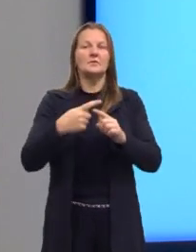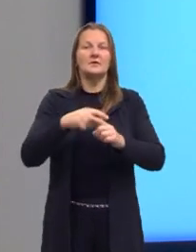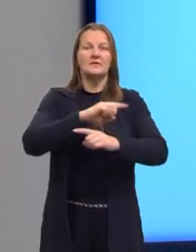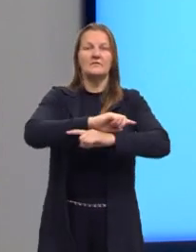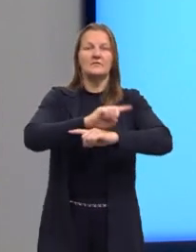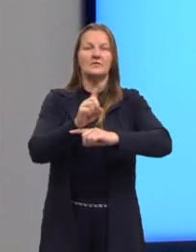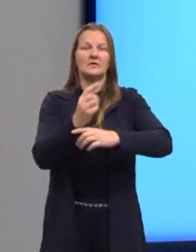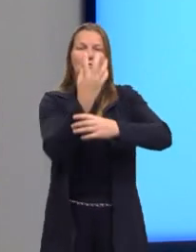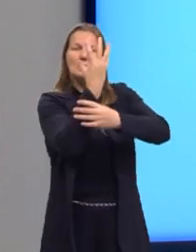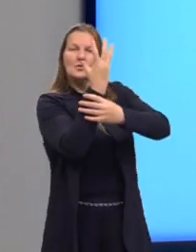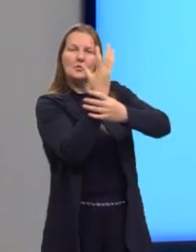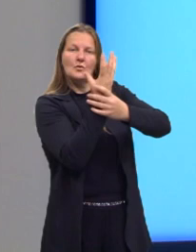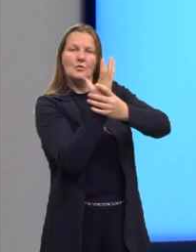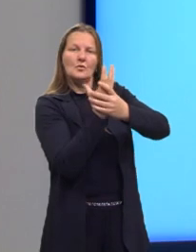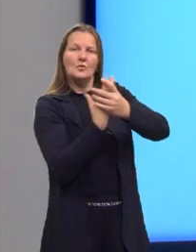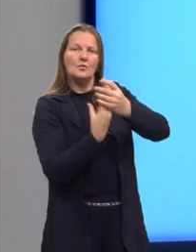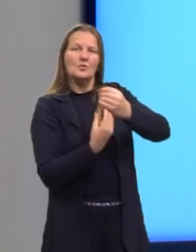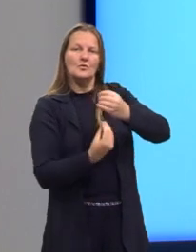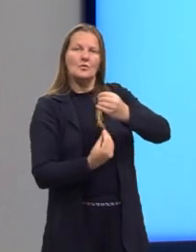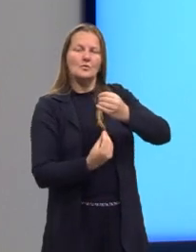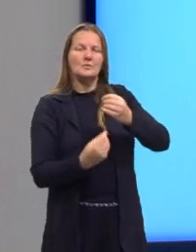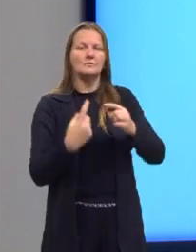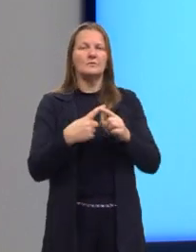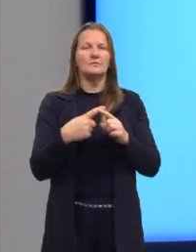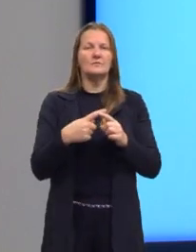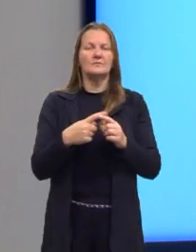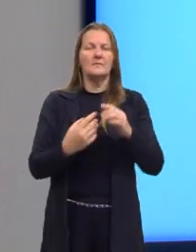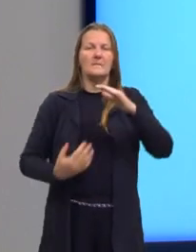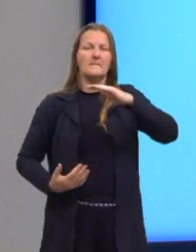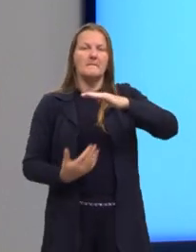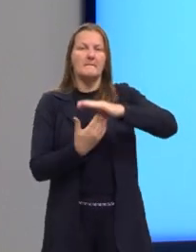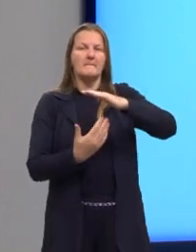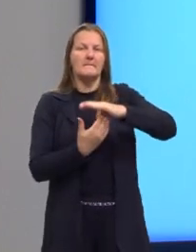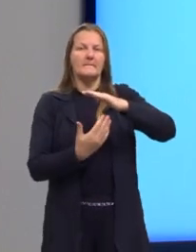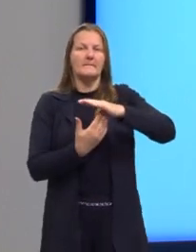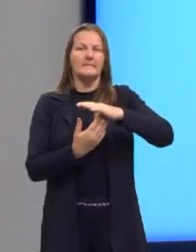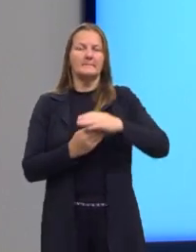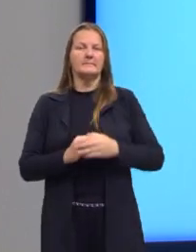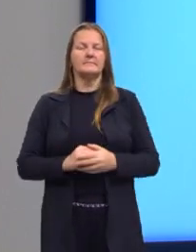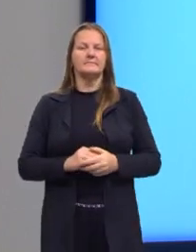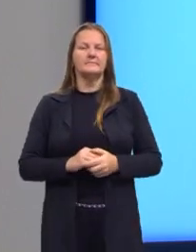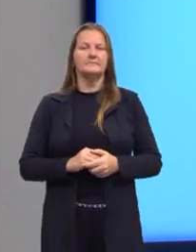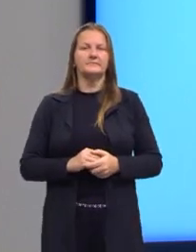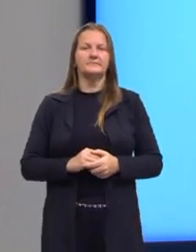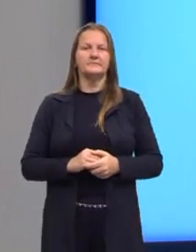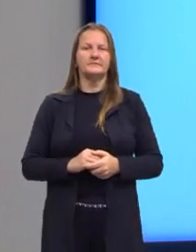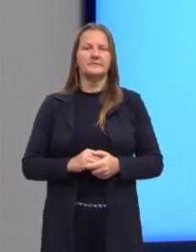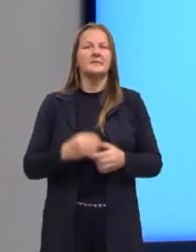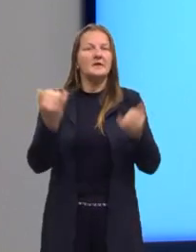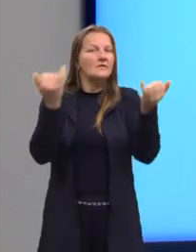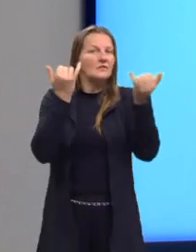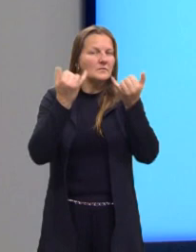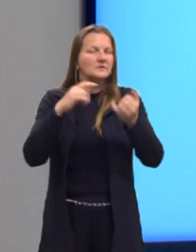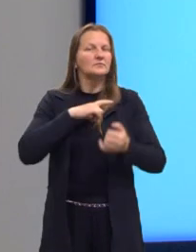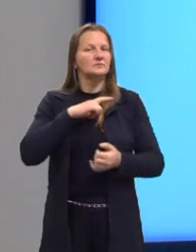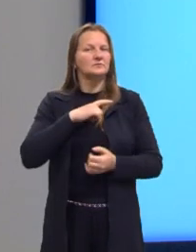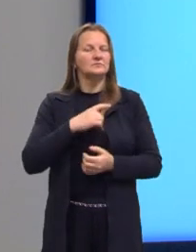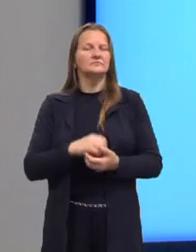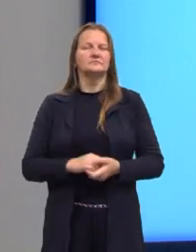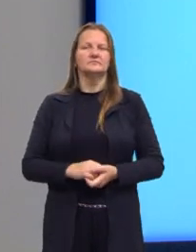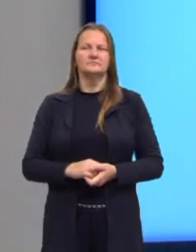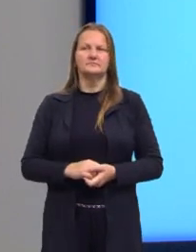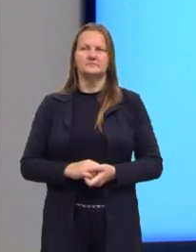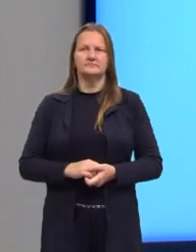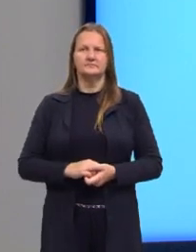de escoamento de uma partícula seja máxima. Então essa é a informação que nós buscamos.